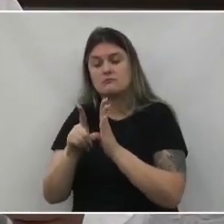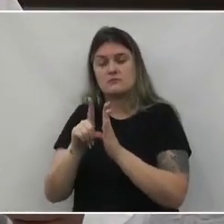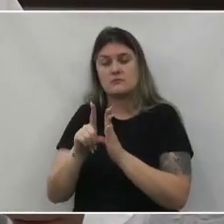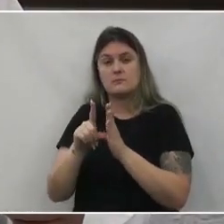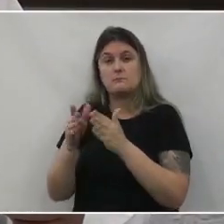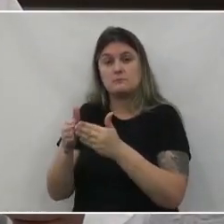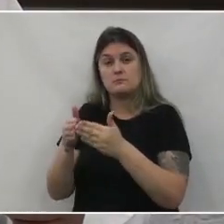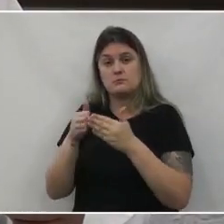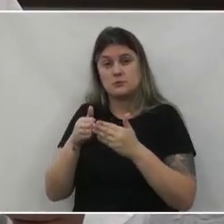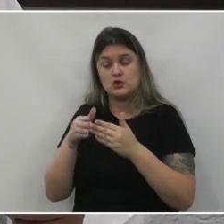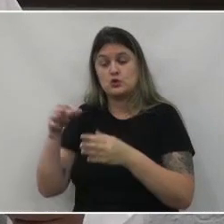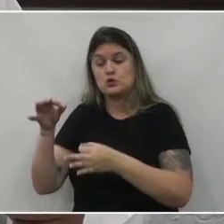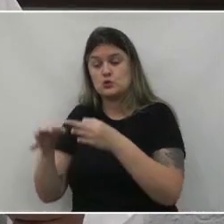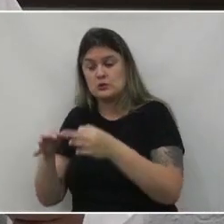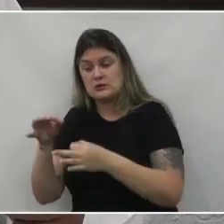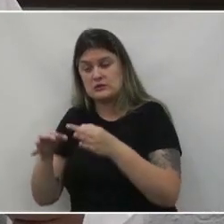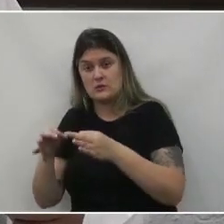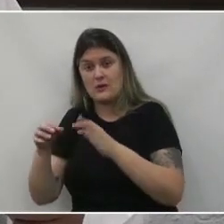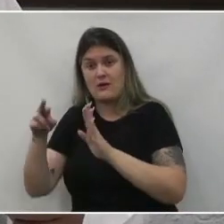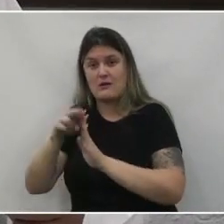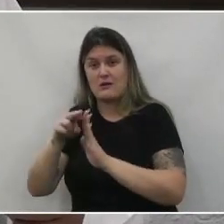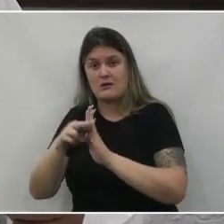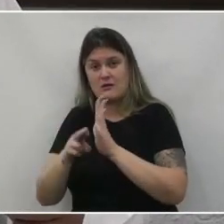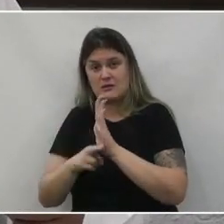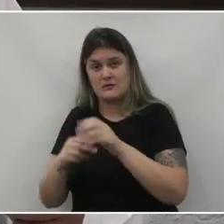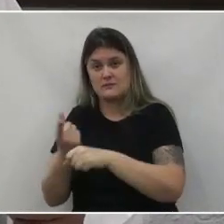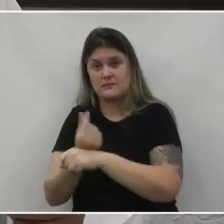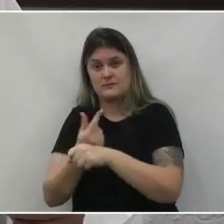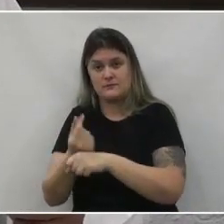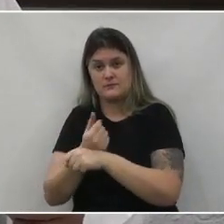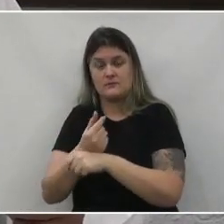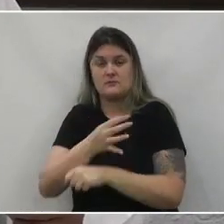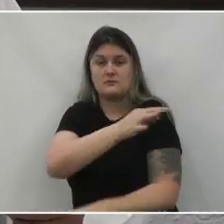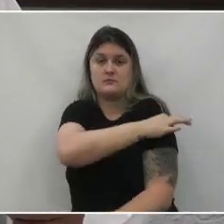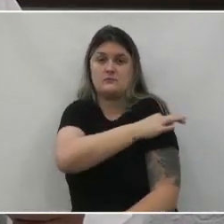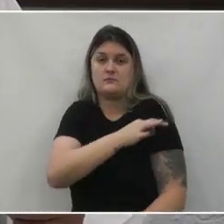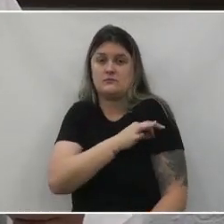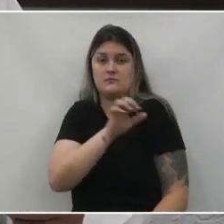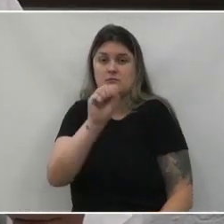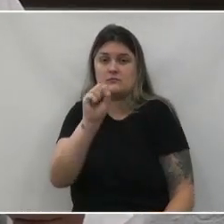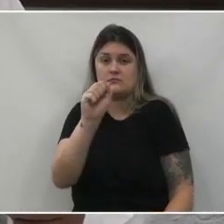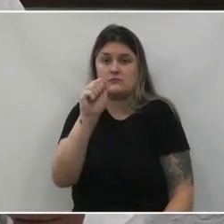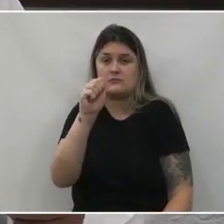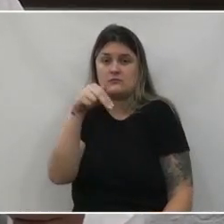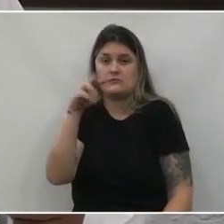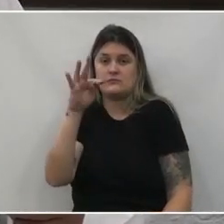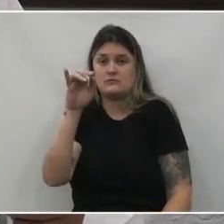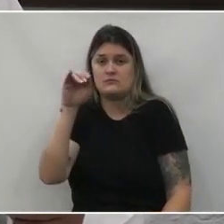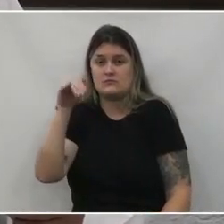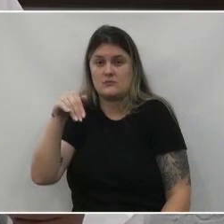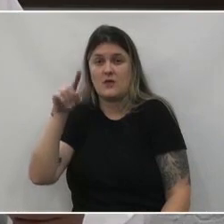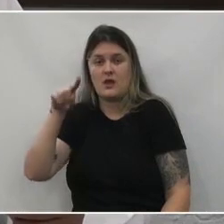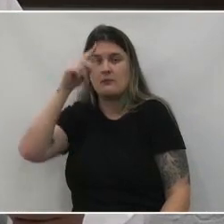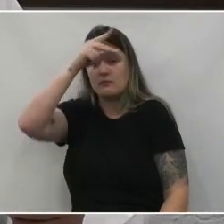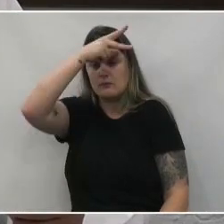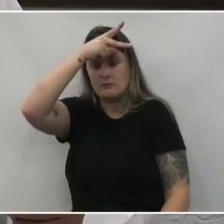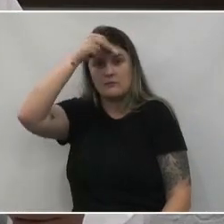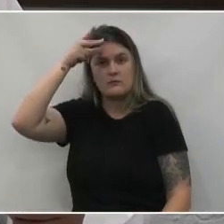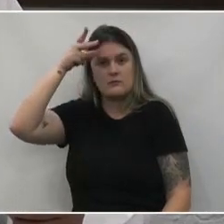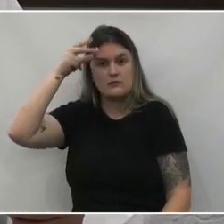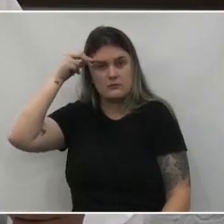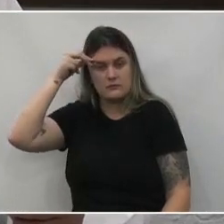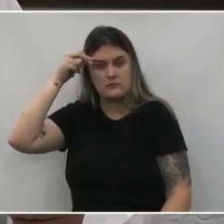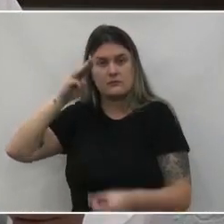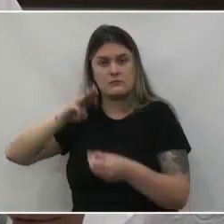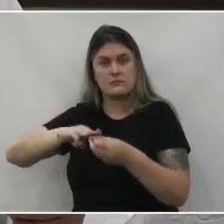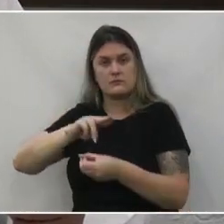recomendando o julgamento pela regularidade das contas do senhor Hilton Santinho Roveda chefe do poder executivo do município de